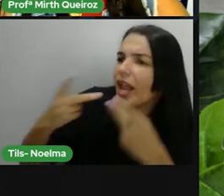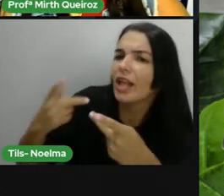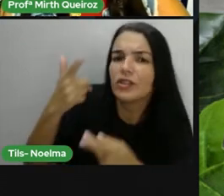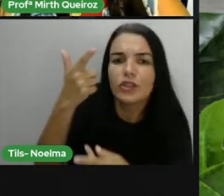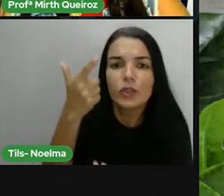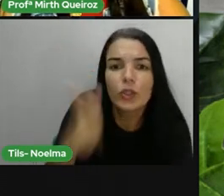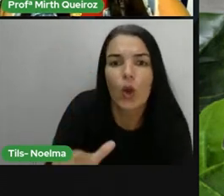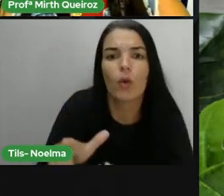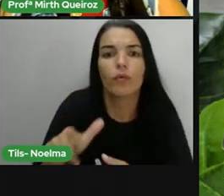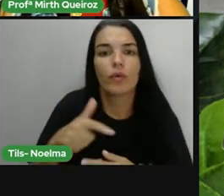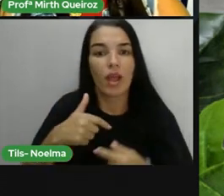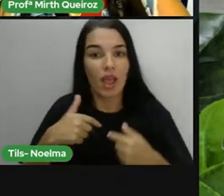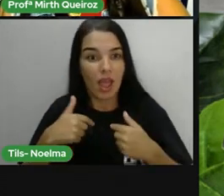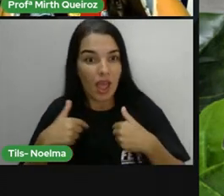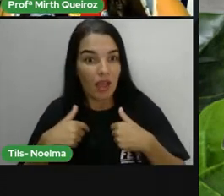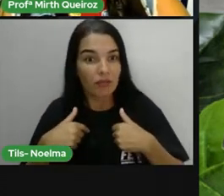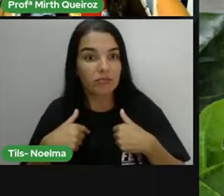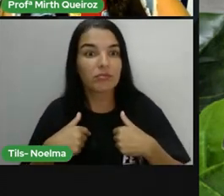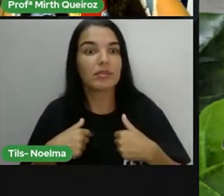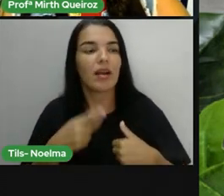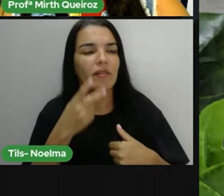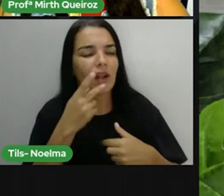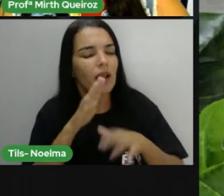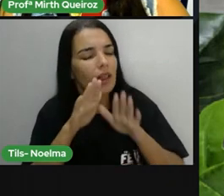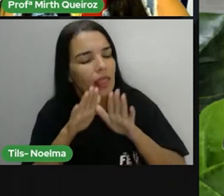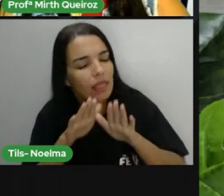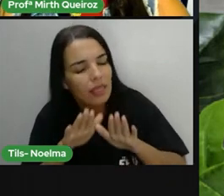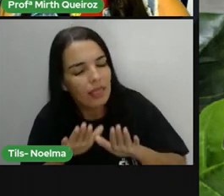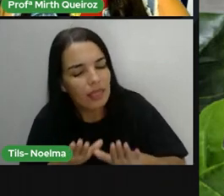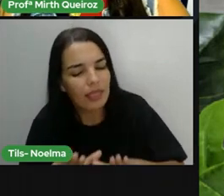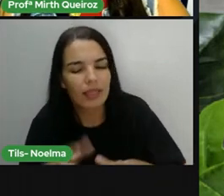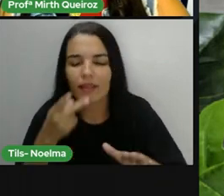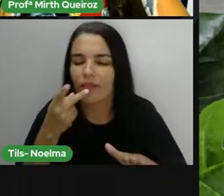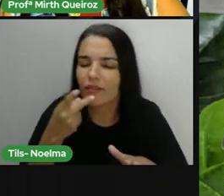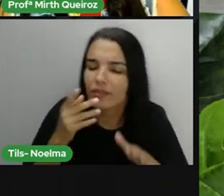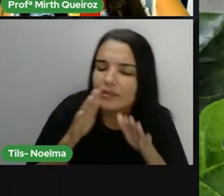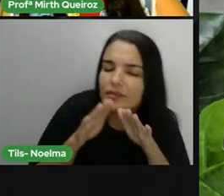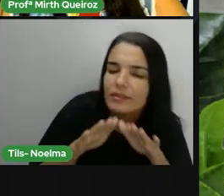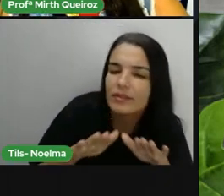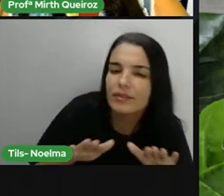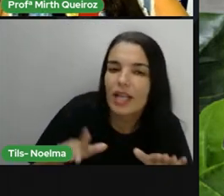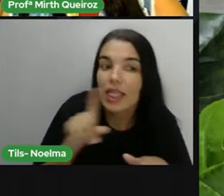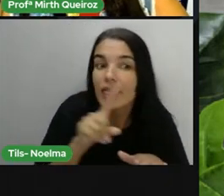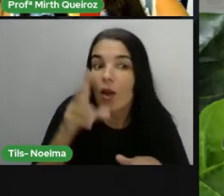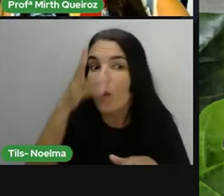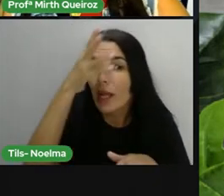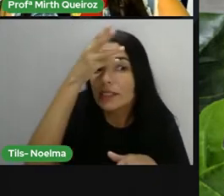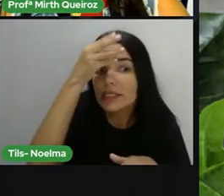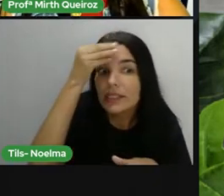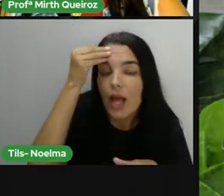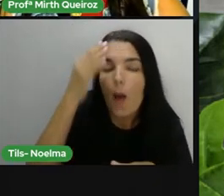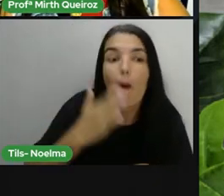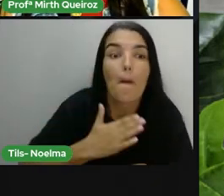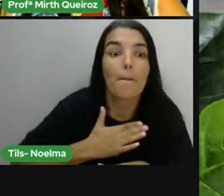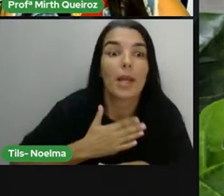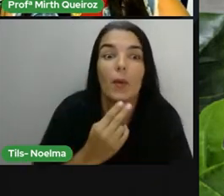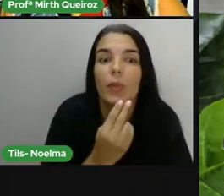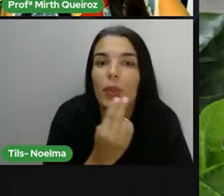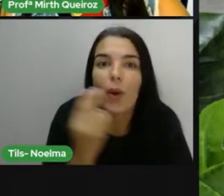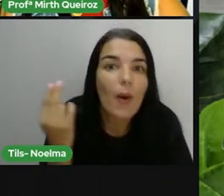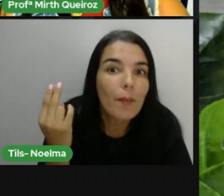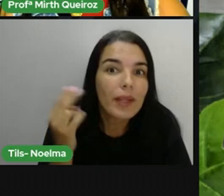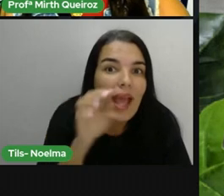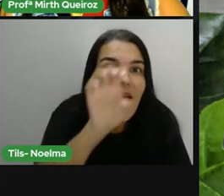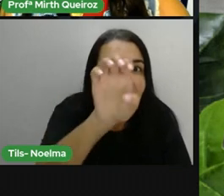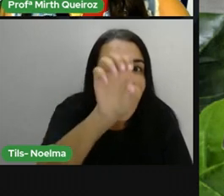novo. Ela lhes girar bem devagarinho para que não esqueçam. O meu nome é